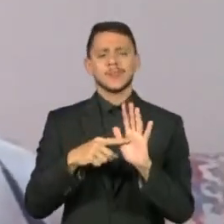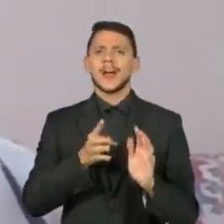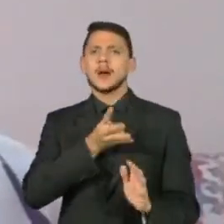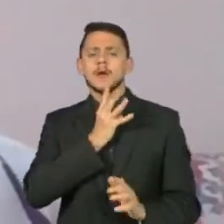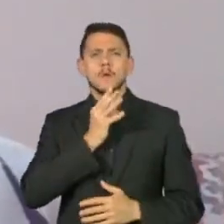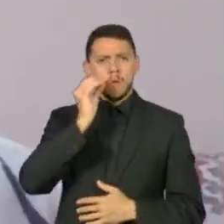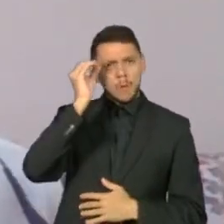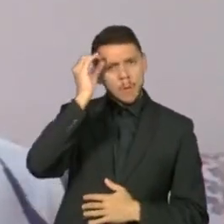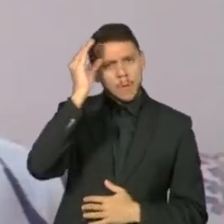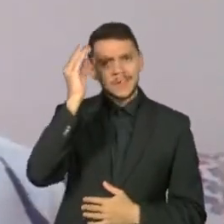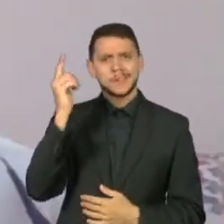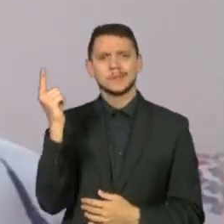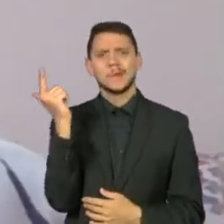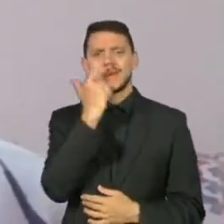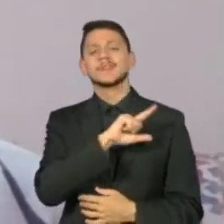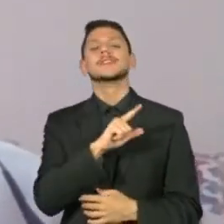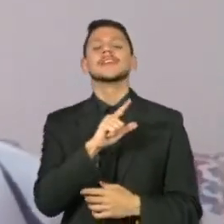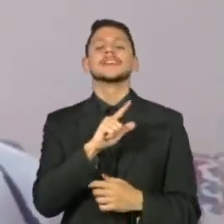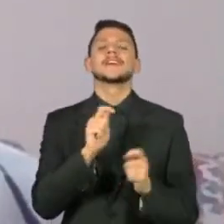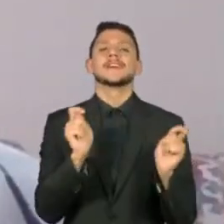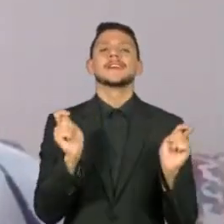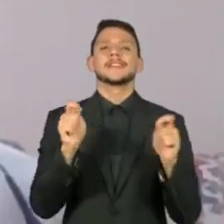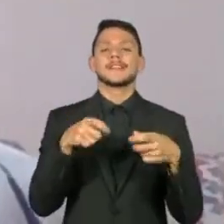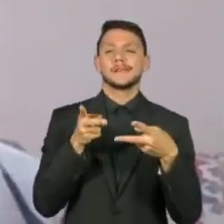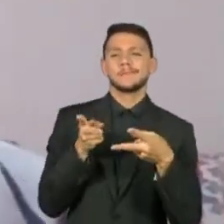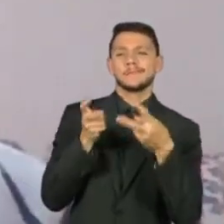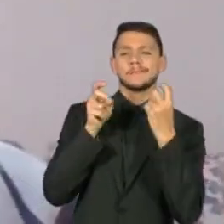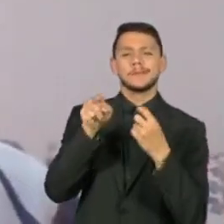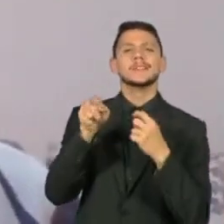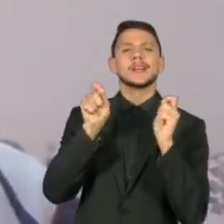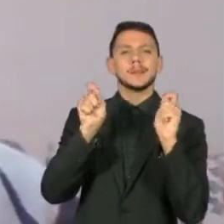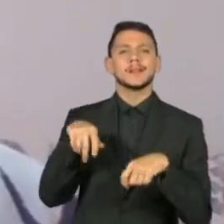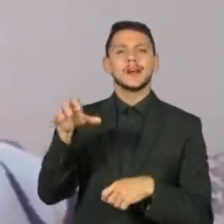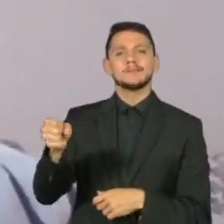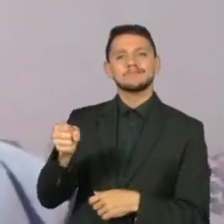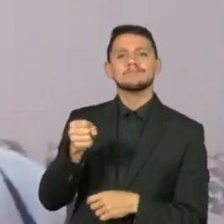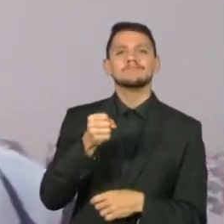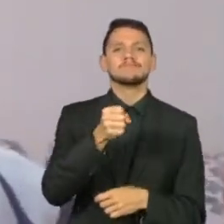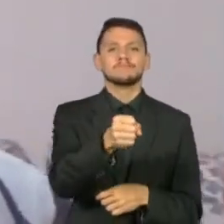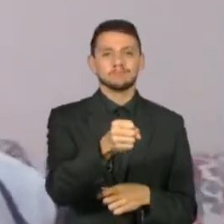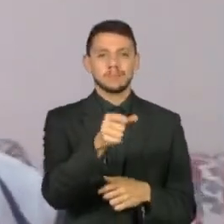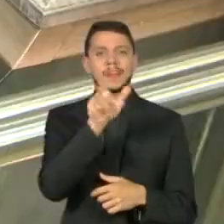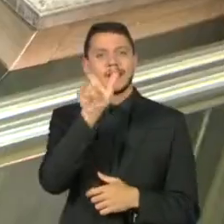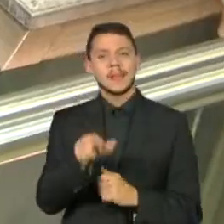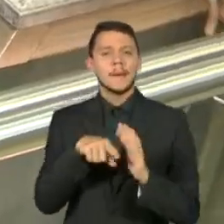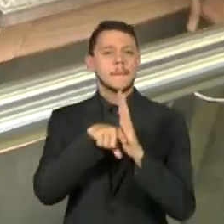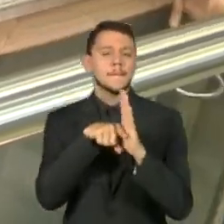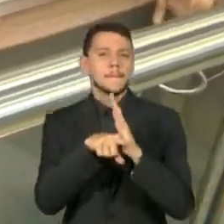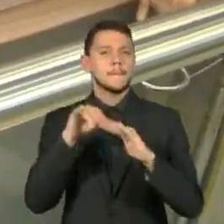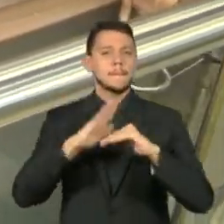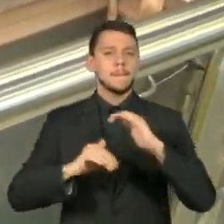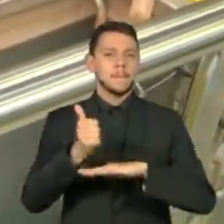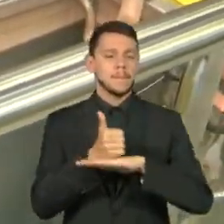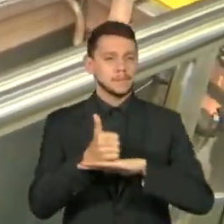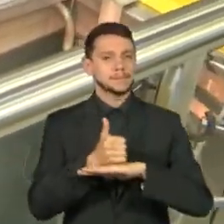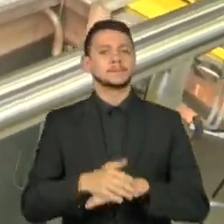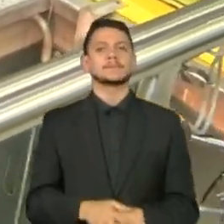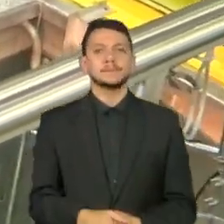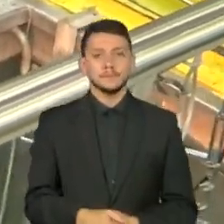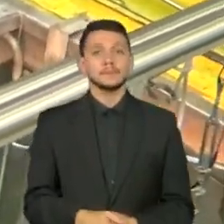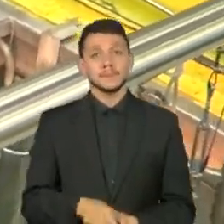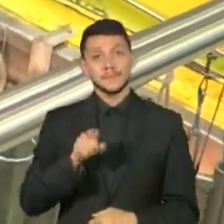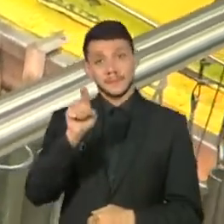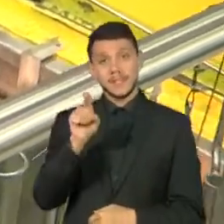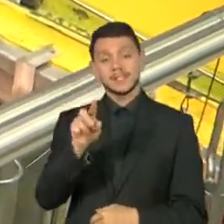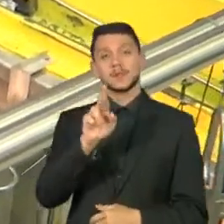poder ser notada enquanto cientista. Esse aqui é o reator nuclear